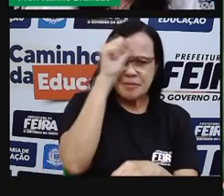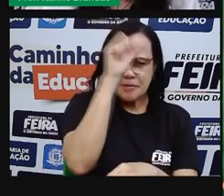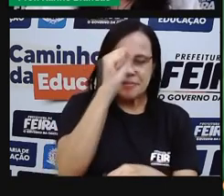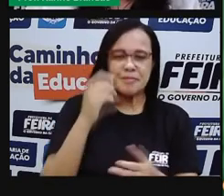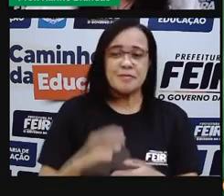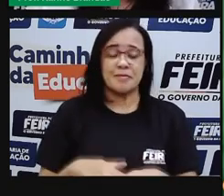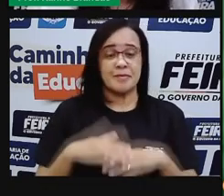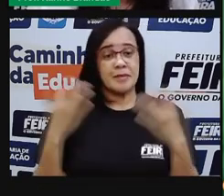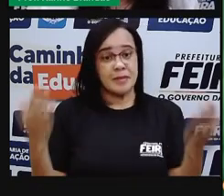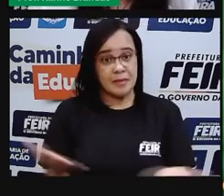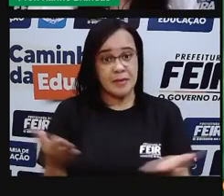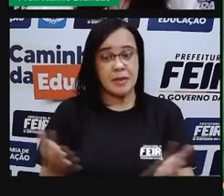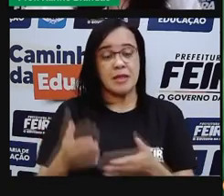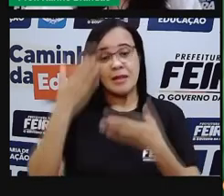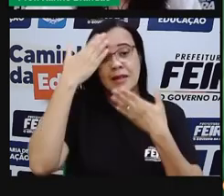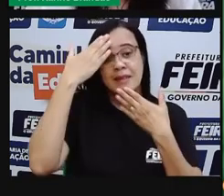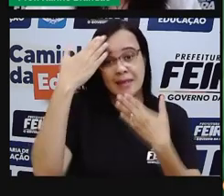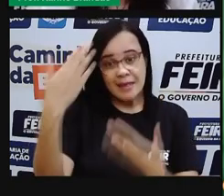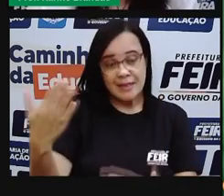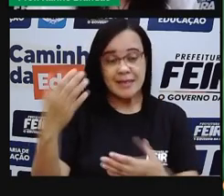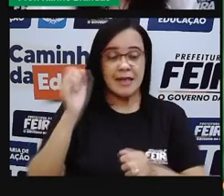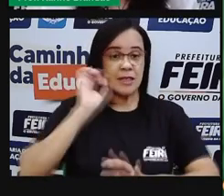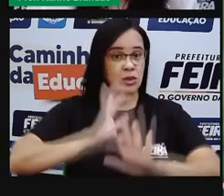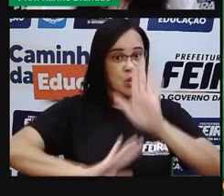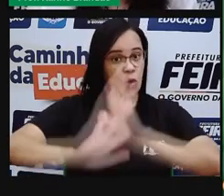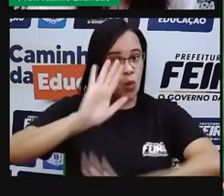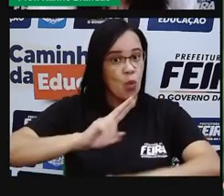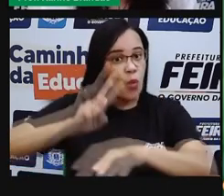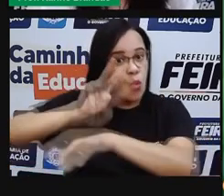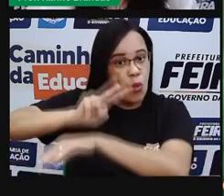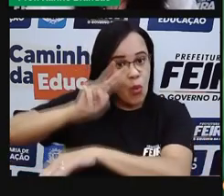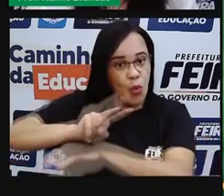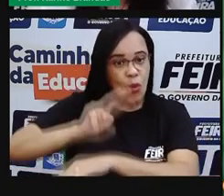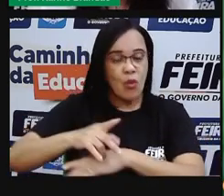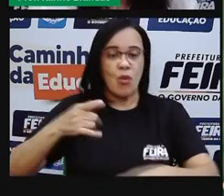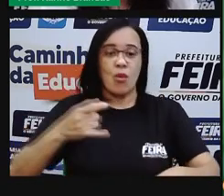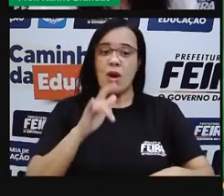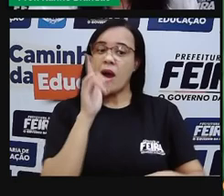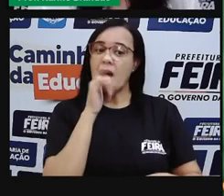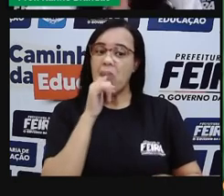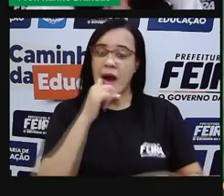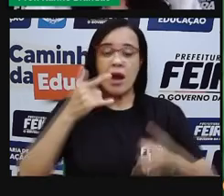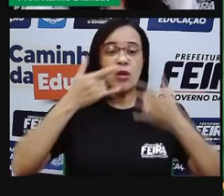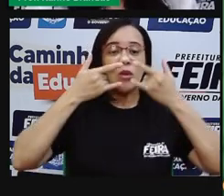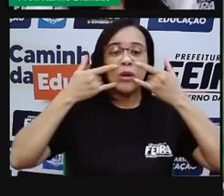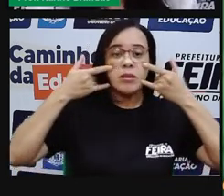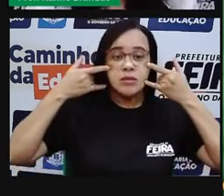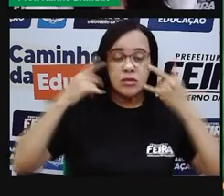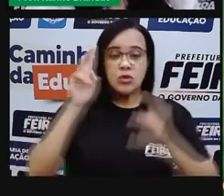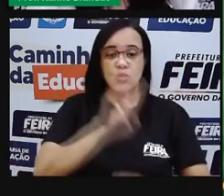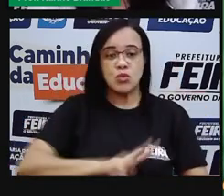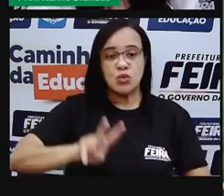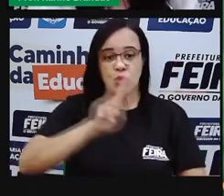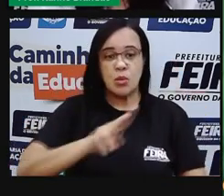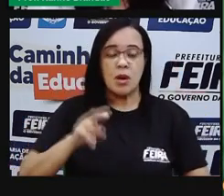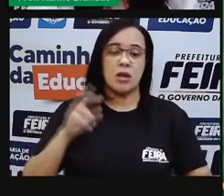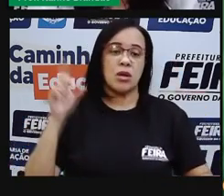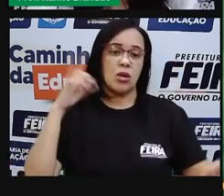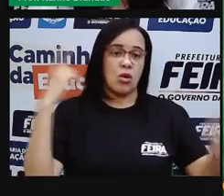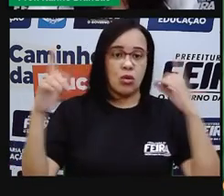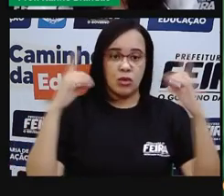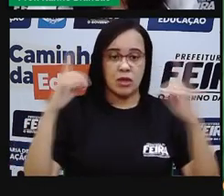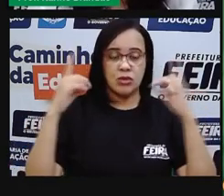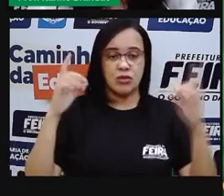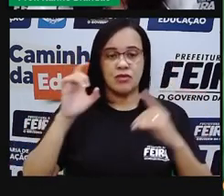a PRO aqui só agradece, pede que vocês se cuidem, bebam água, usem máscara e qualquer dúvida, entre em contato